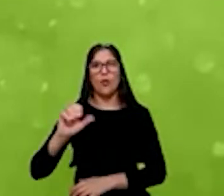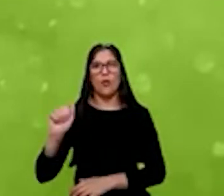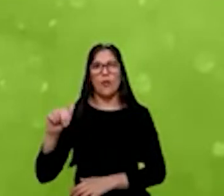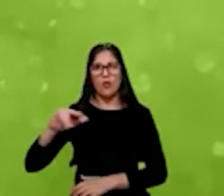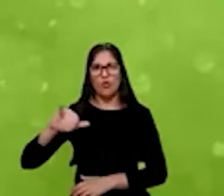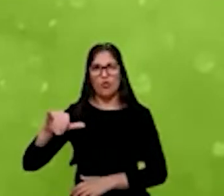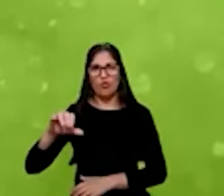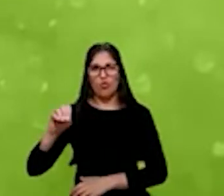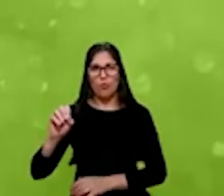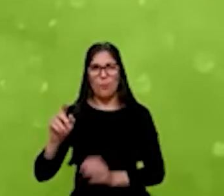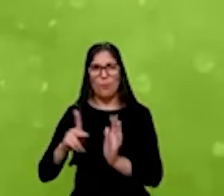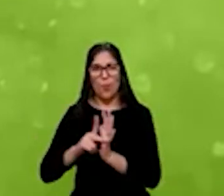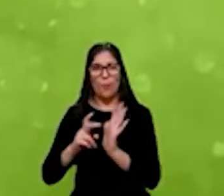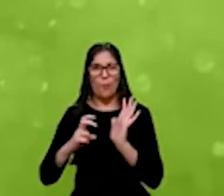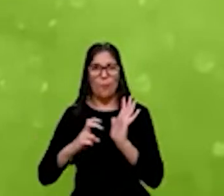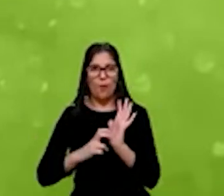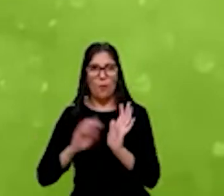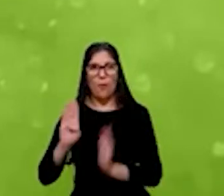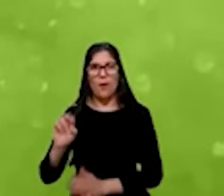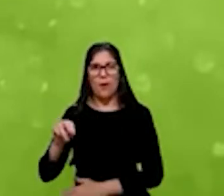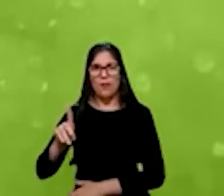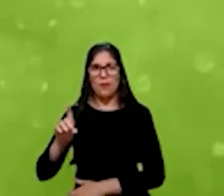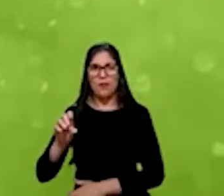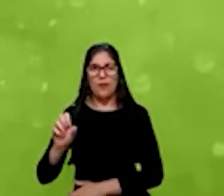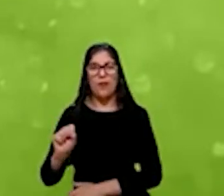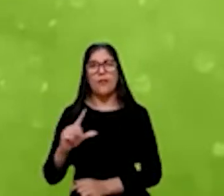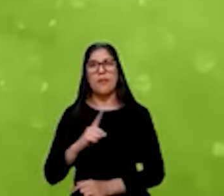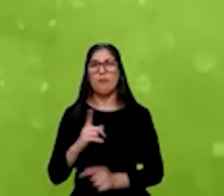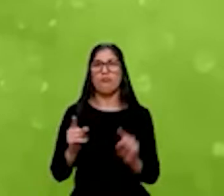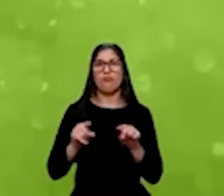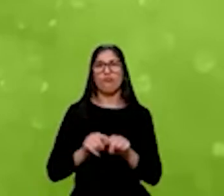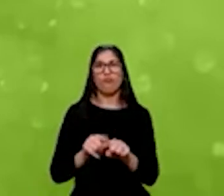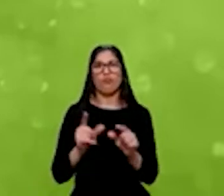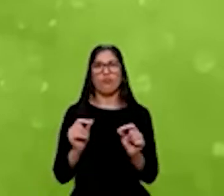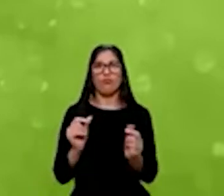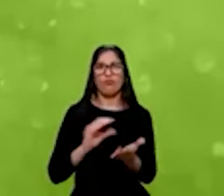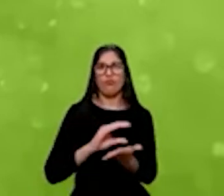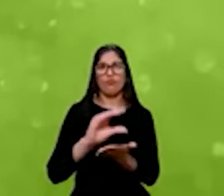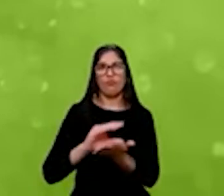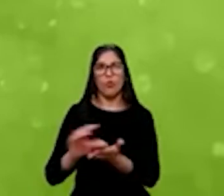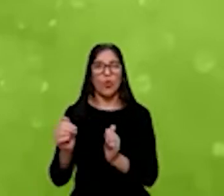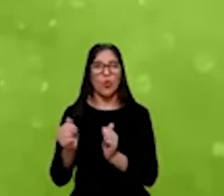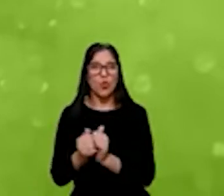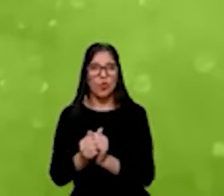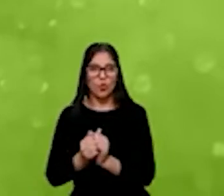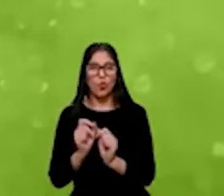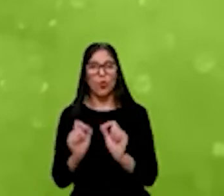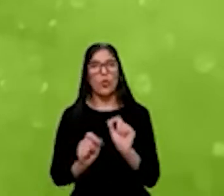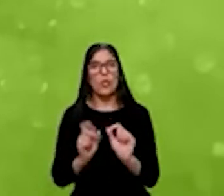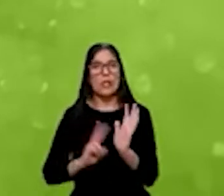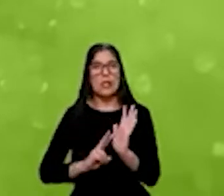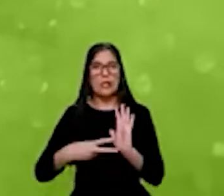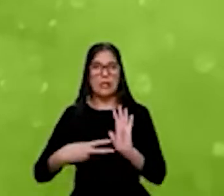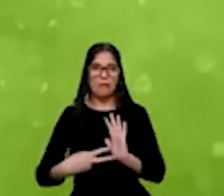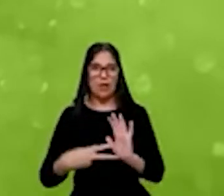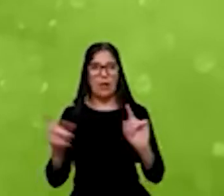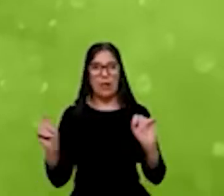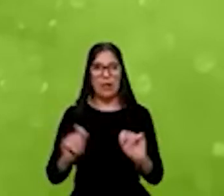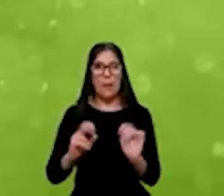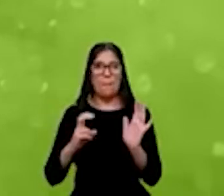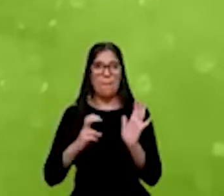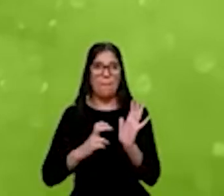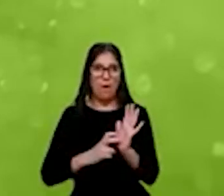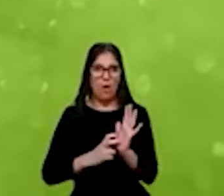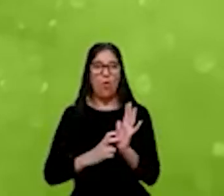co-investe com o investidor Anjo. Ou seja, isso viabilizou com que o banco passasse